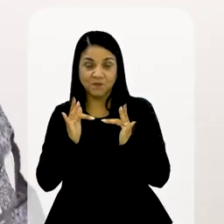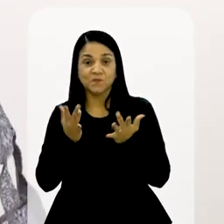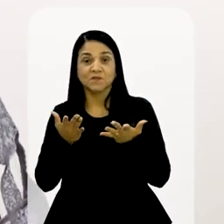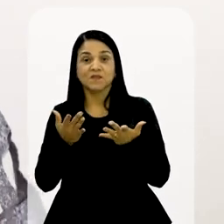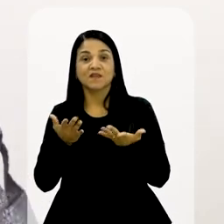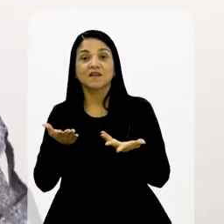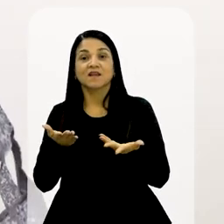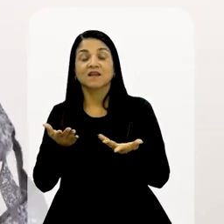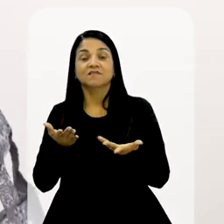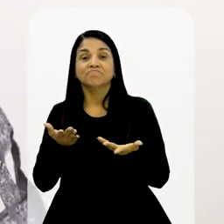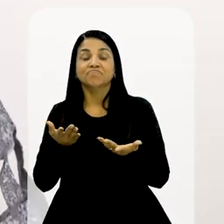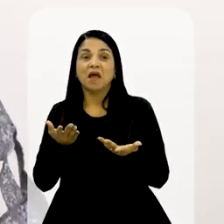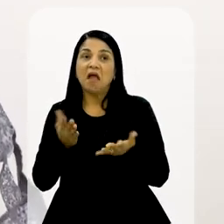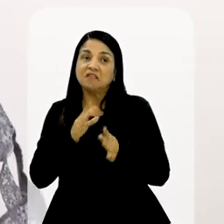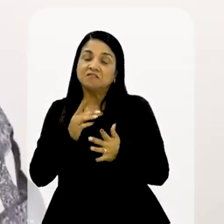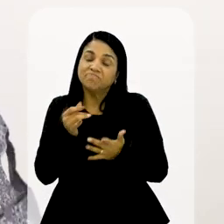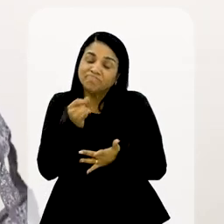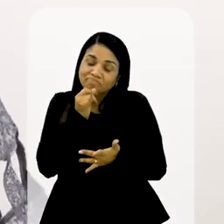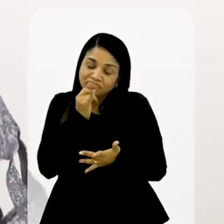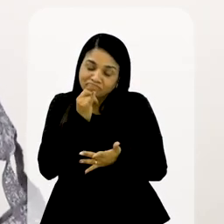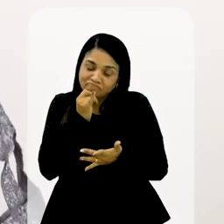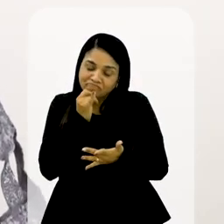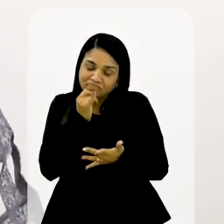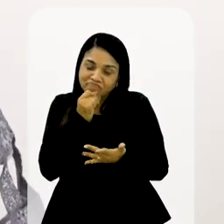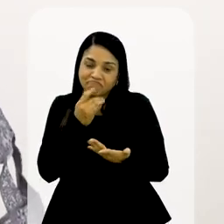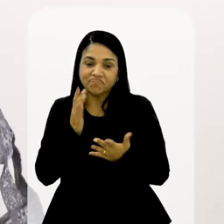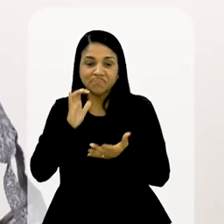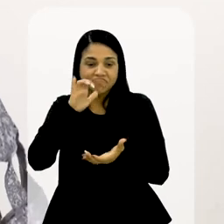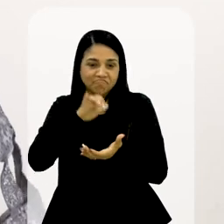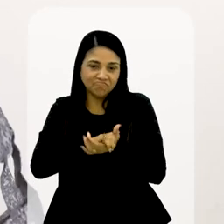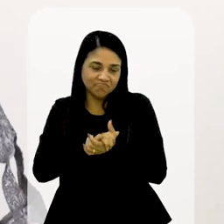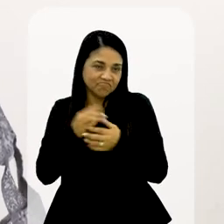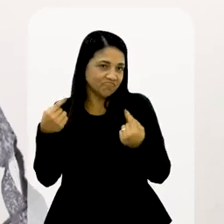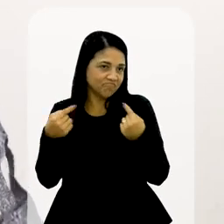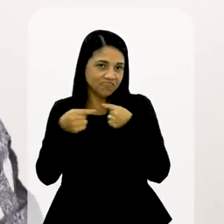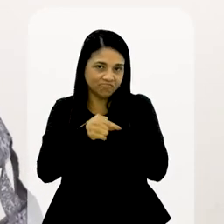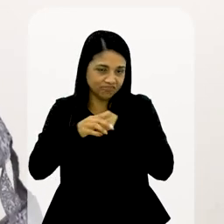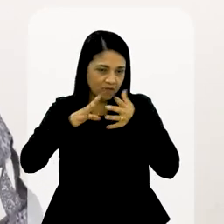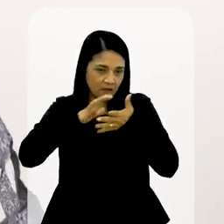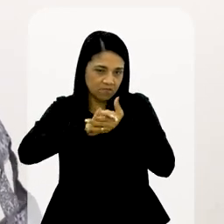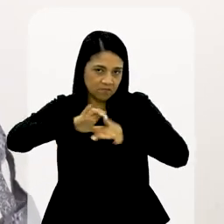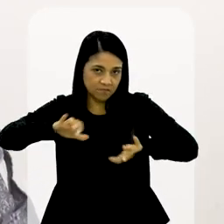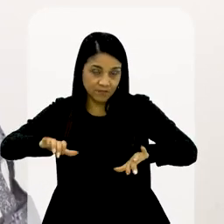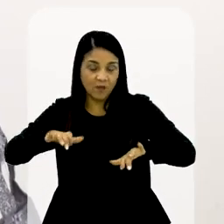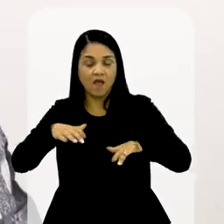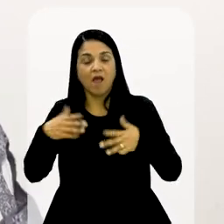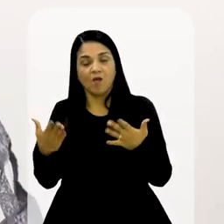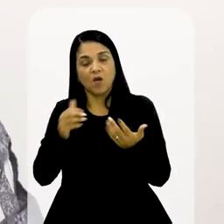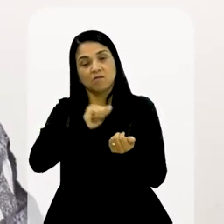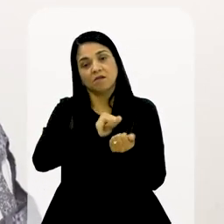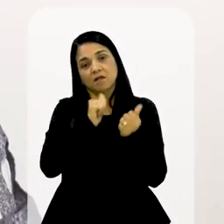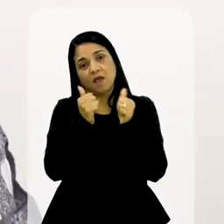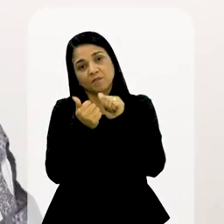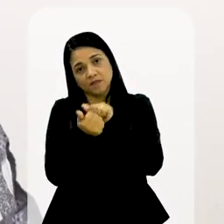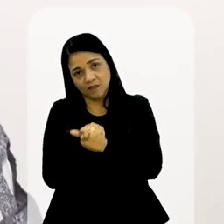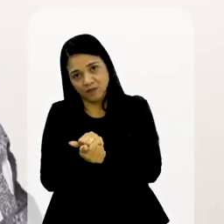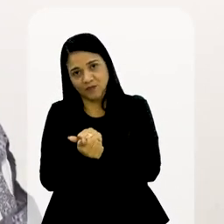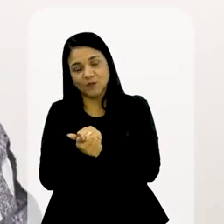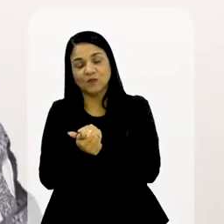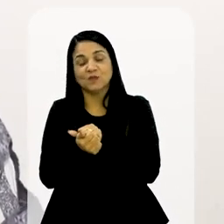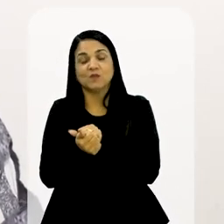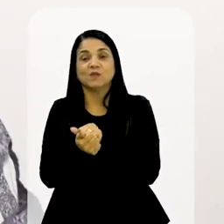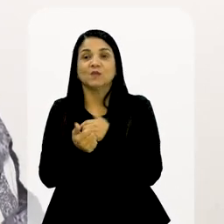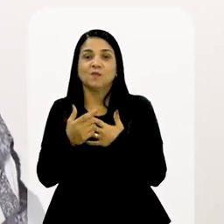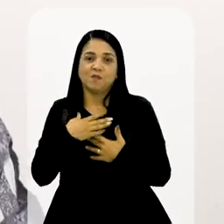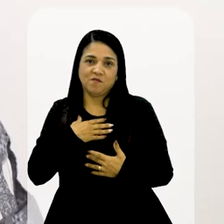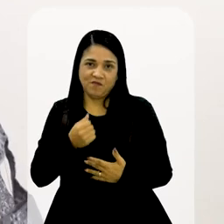E aí, infelizmente, por incompatibilidade, isso acabou. Agora ela tá se adaptando ao dia a dia,